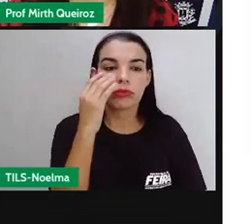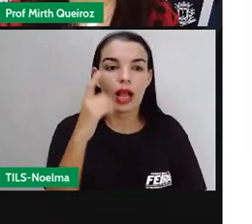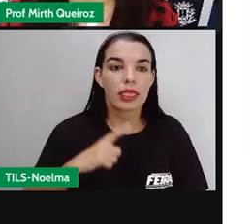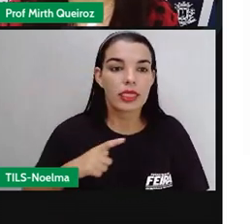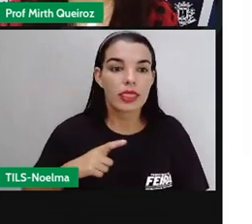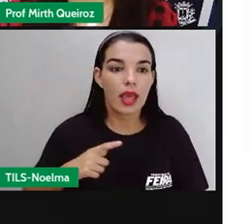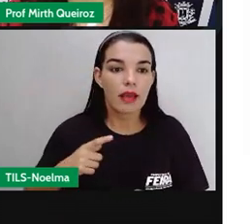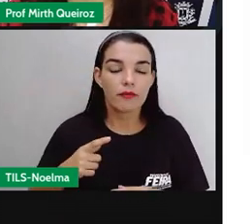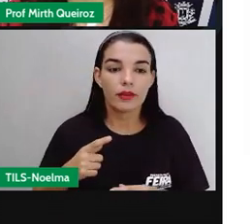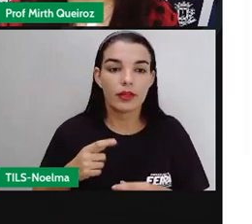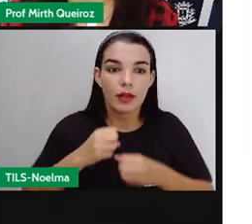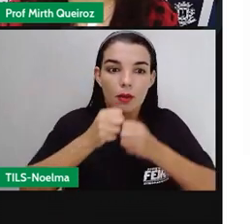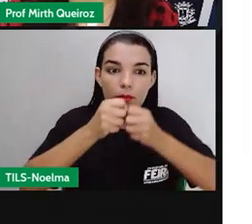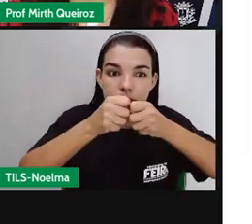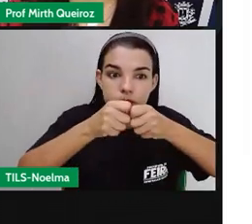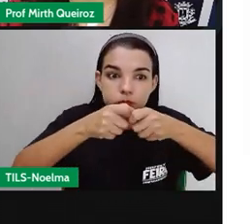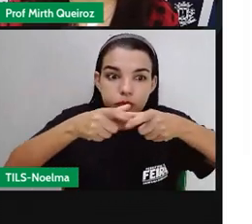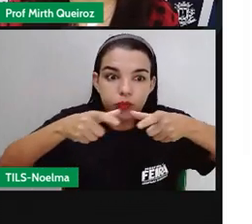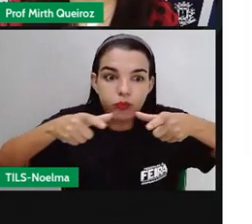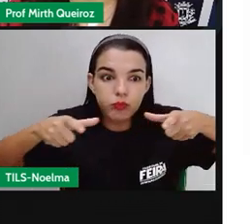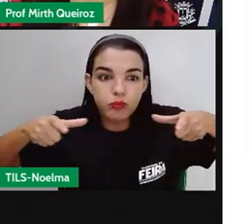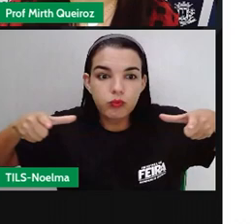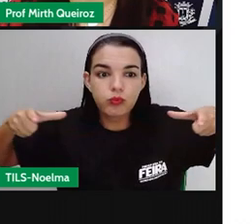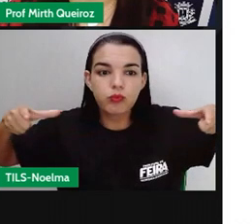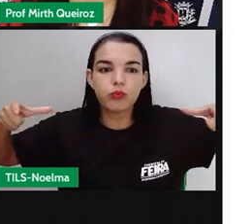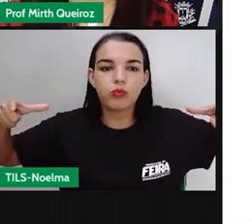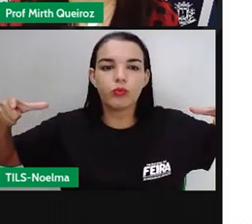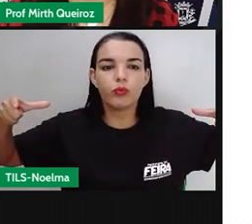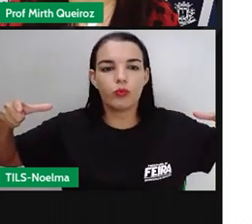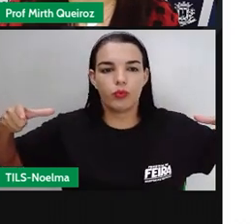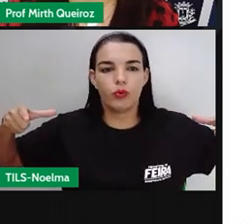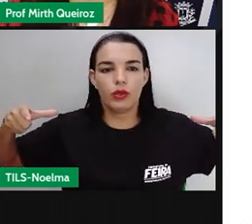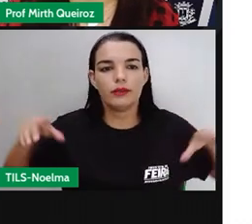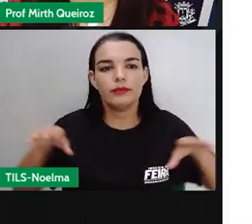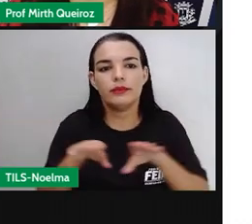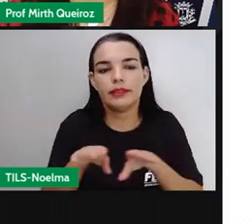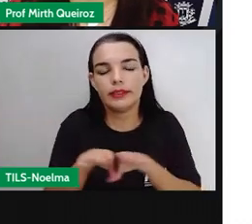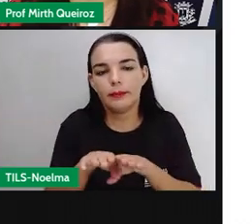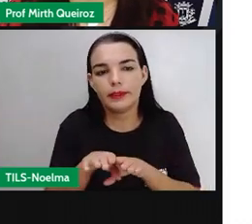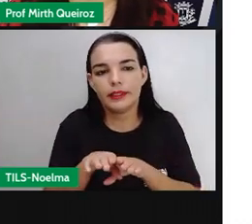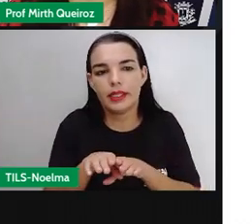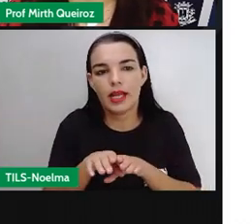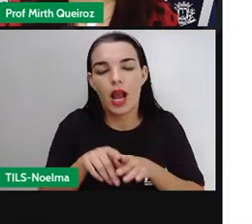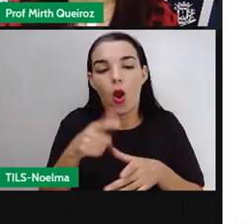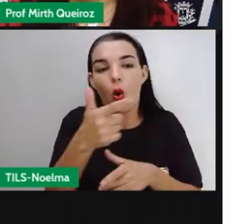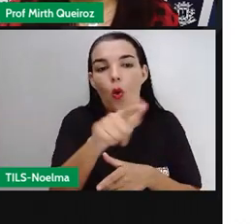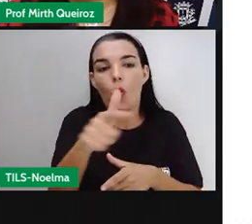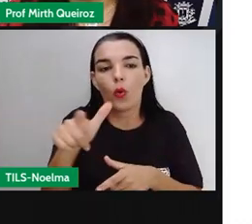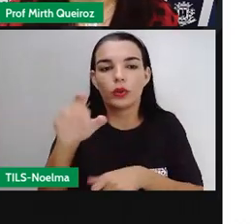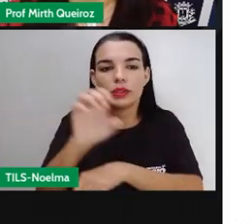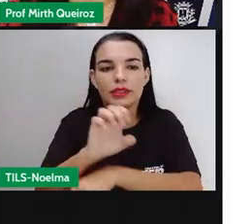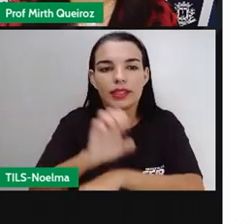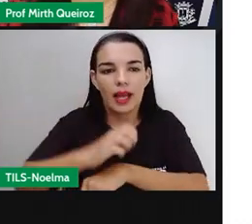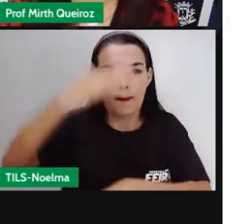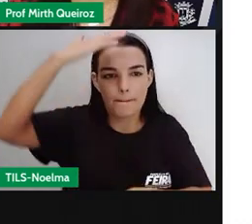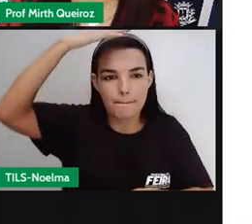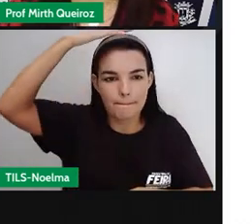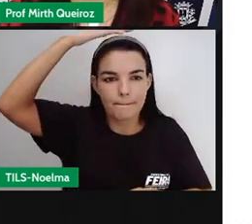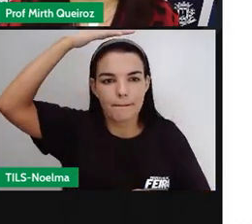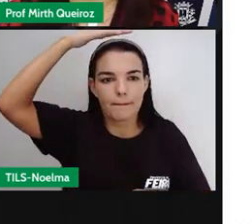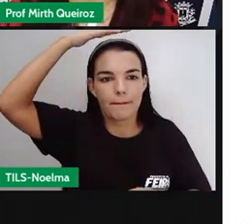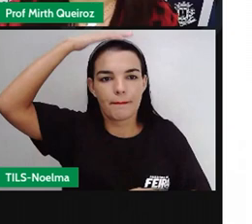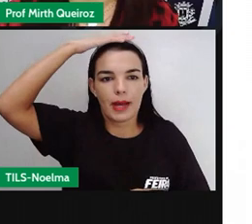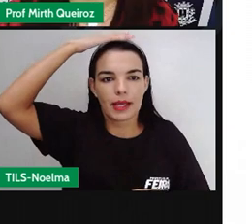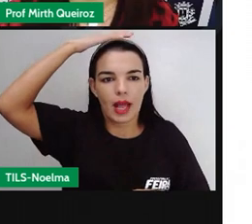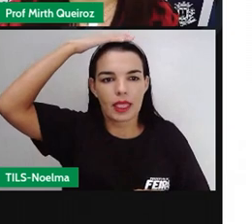interior dos estados de São Paulo e Paraná, tão conhecidos por causa das terras roxas, né, um tipo